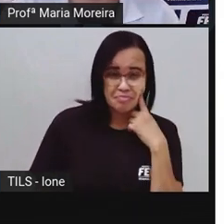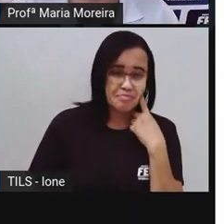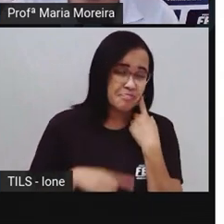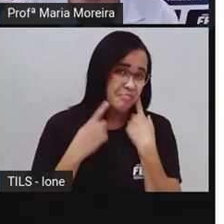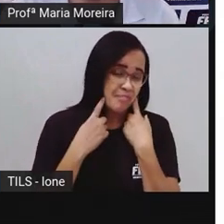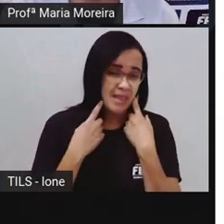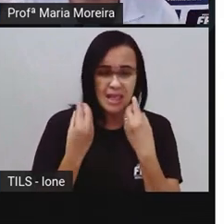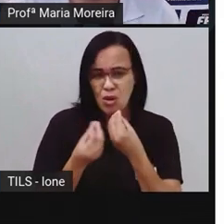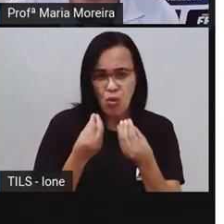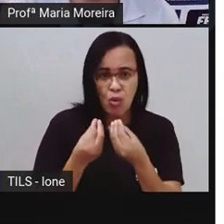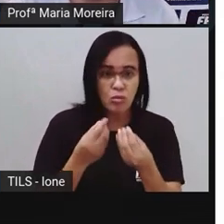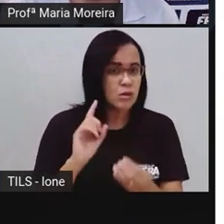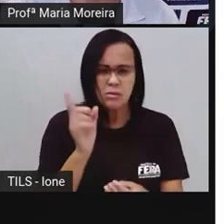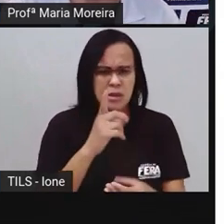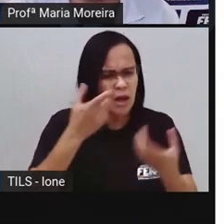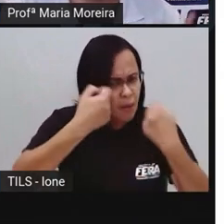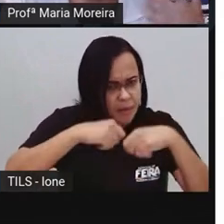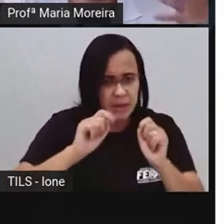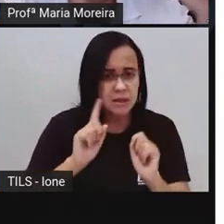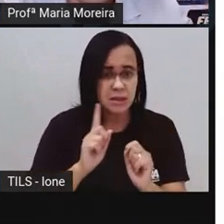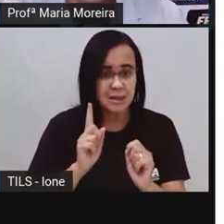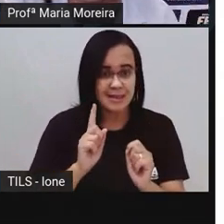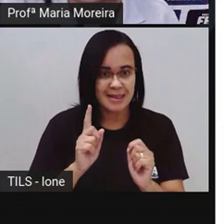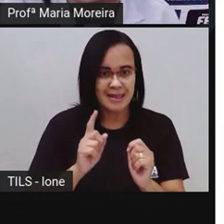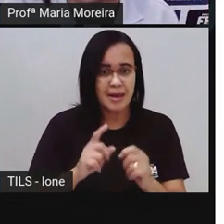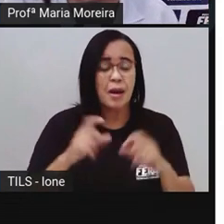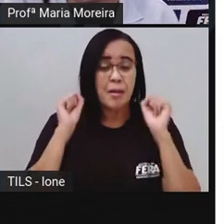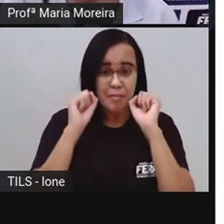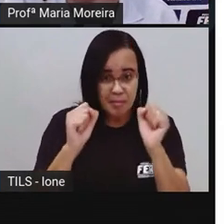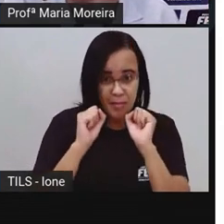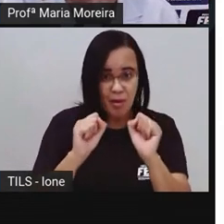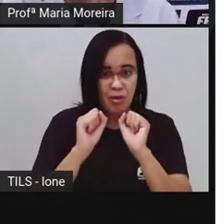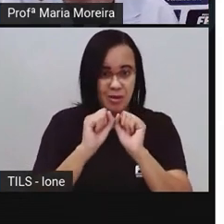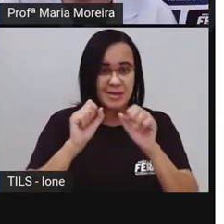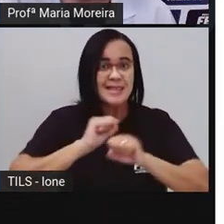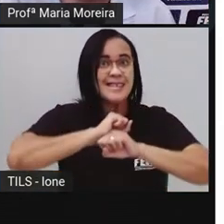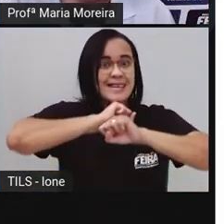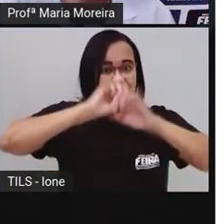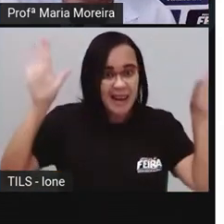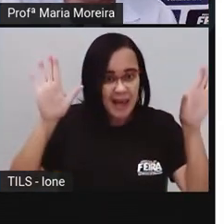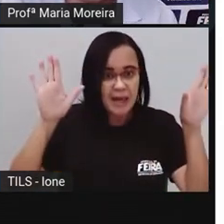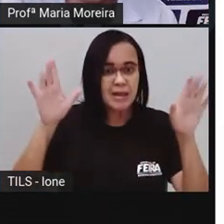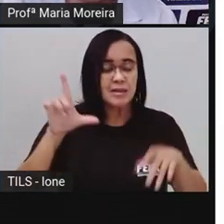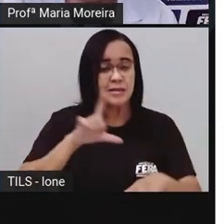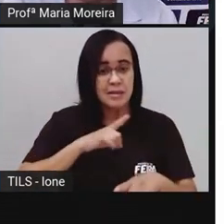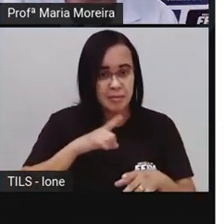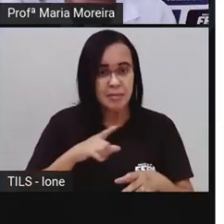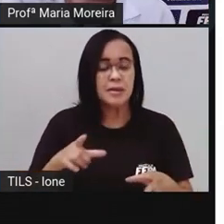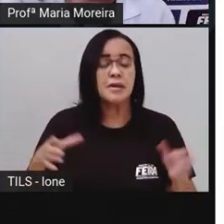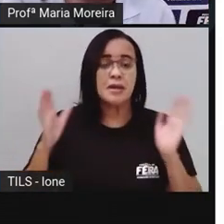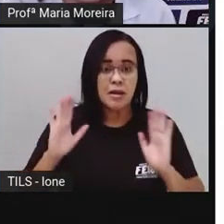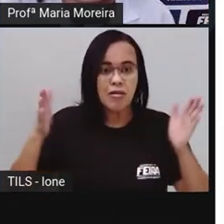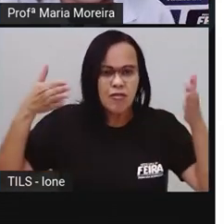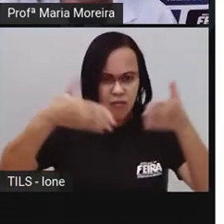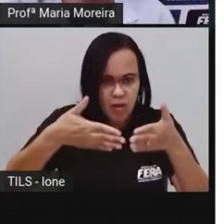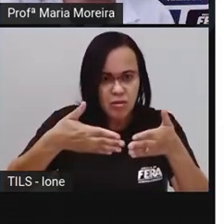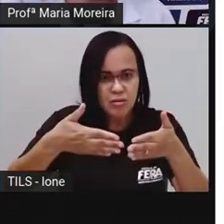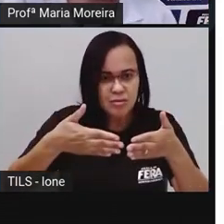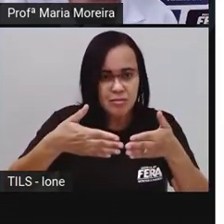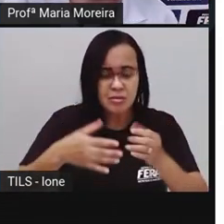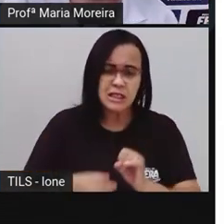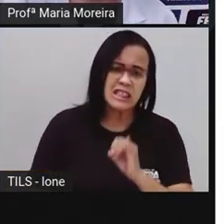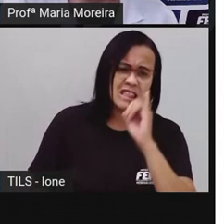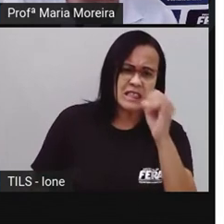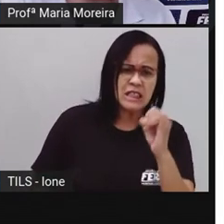conseguir, né? Enfim, terminar a minha carta. Se eu não tenho lá muito assunto, escreve uma carta